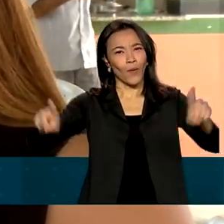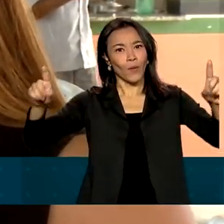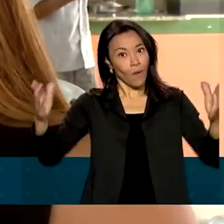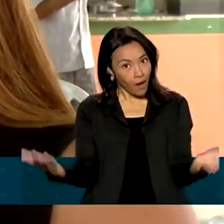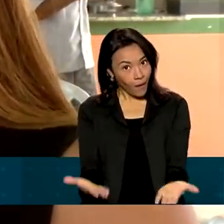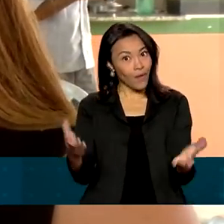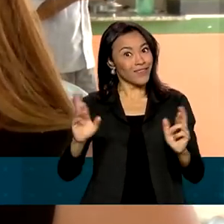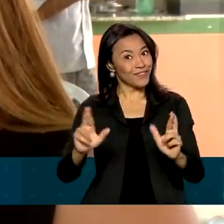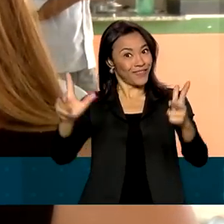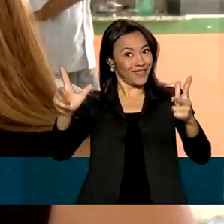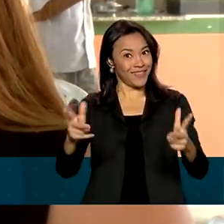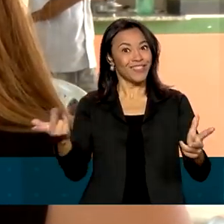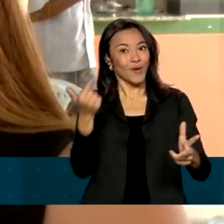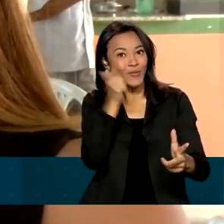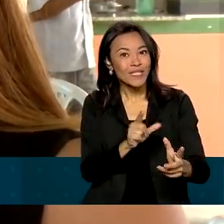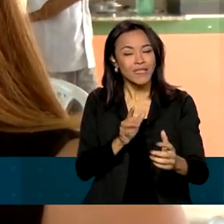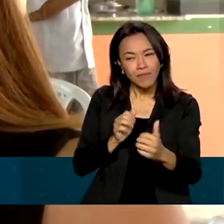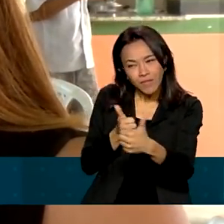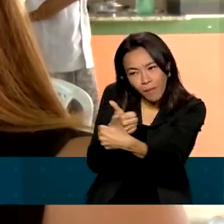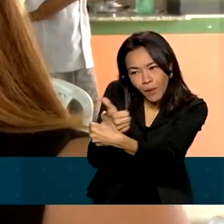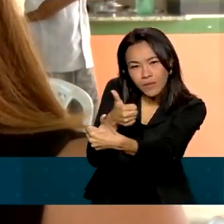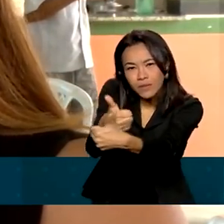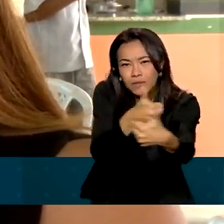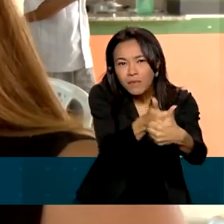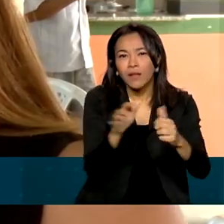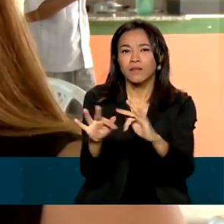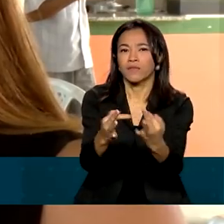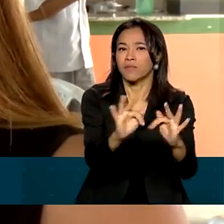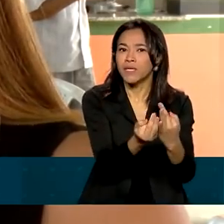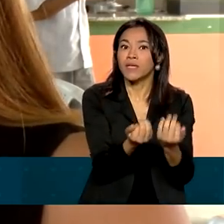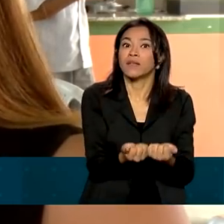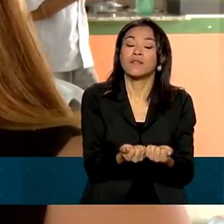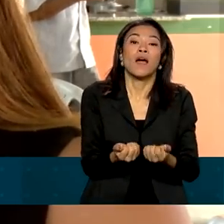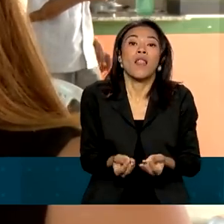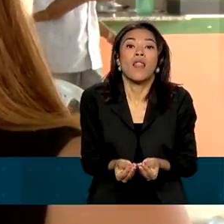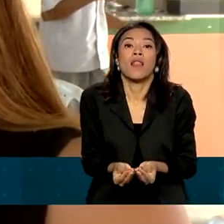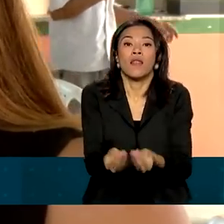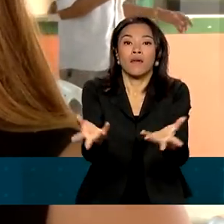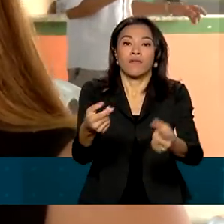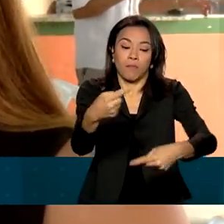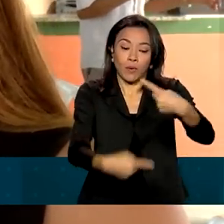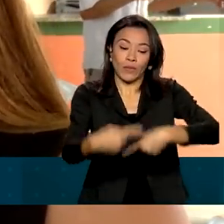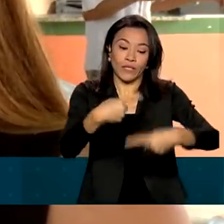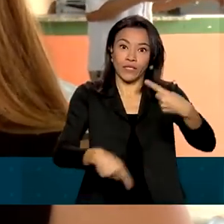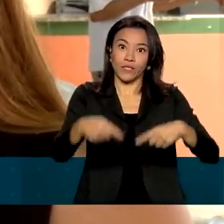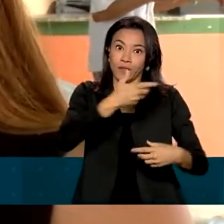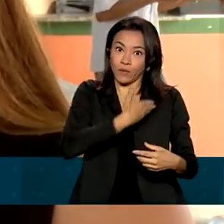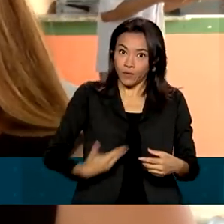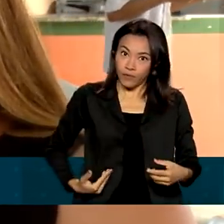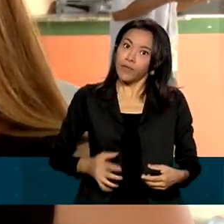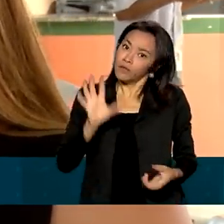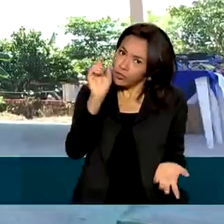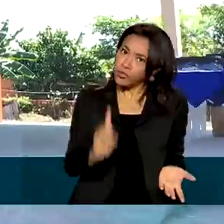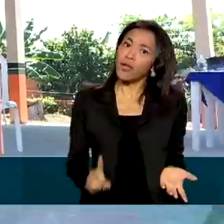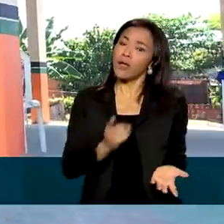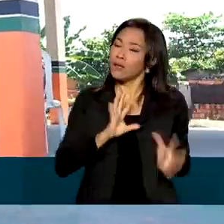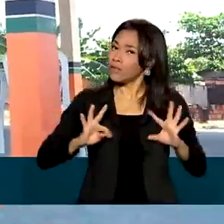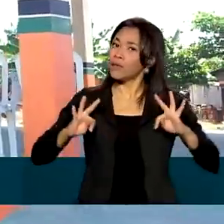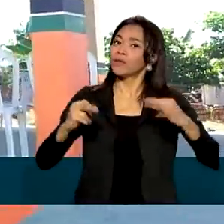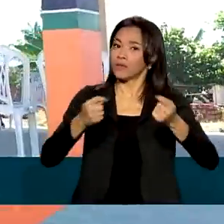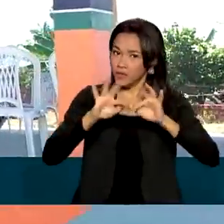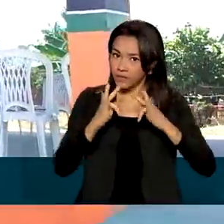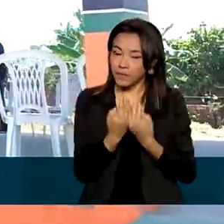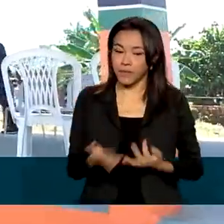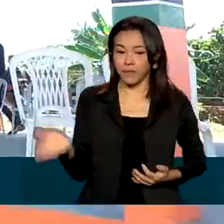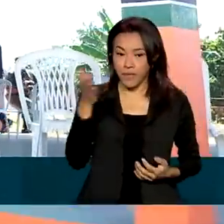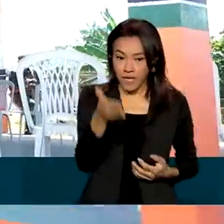chegar mais próximo às famílias, trazer políticas públicas, né, de direito para todas as famílias da comunidade. O Centro